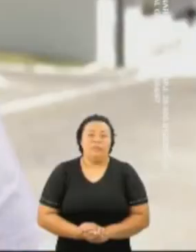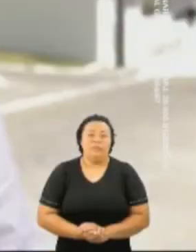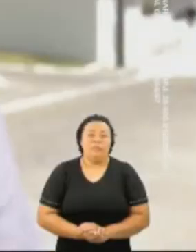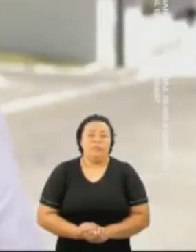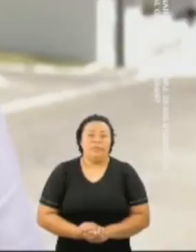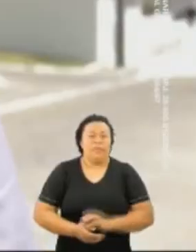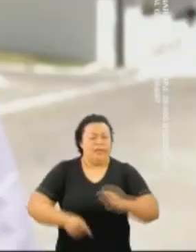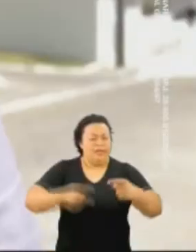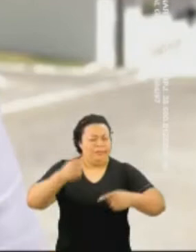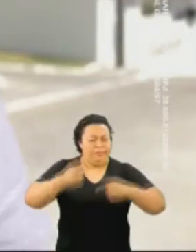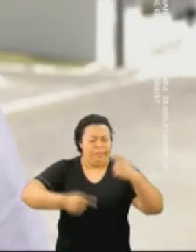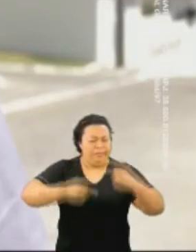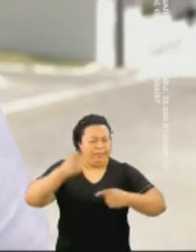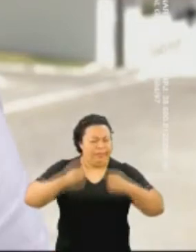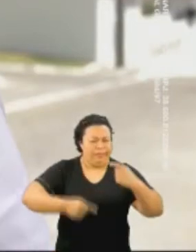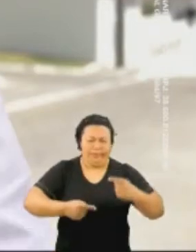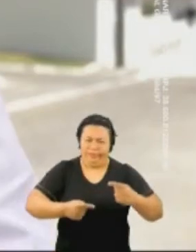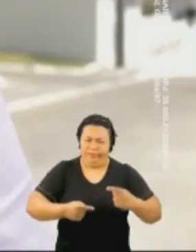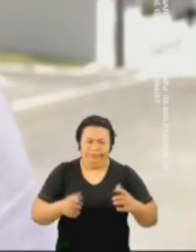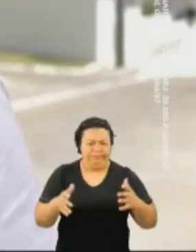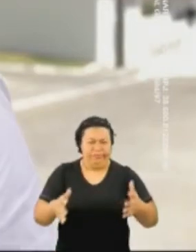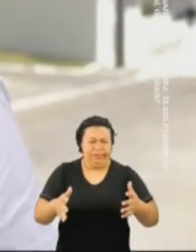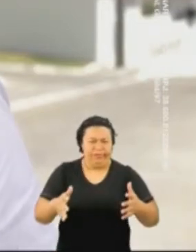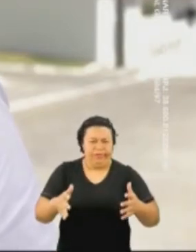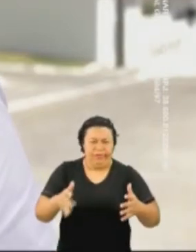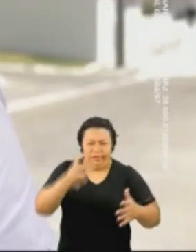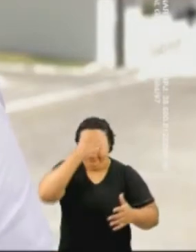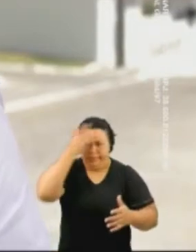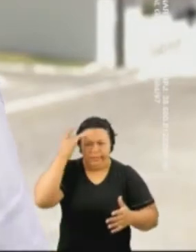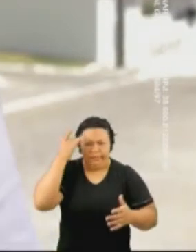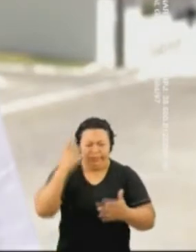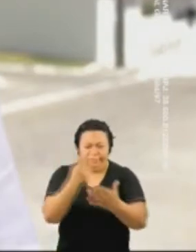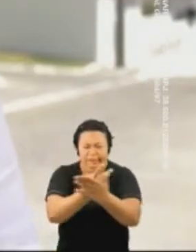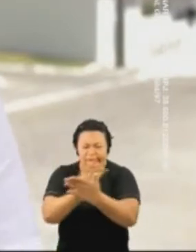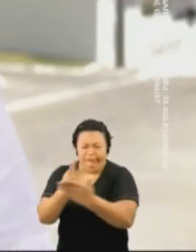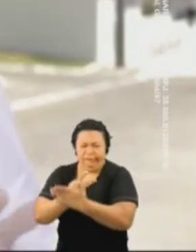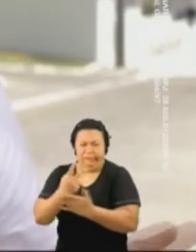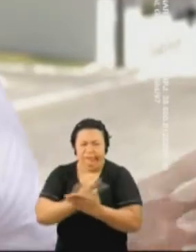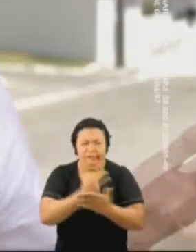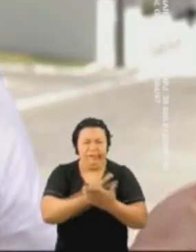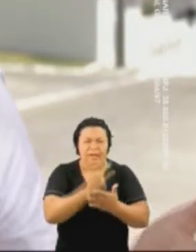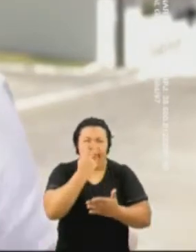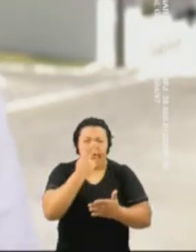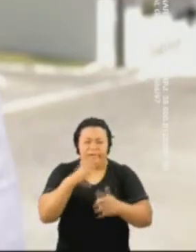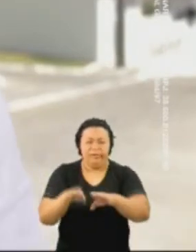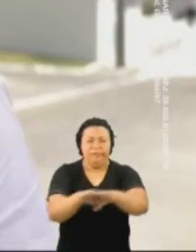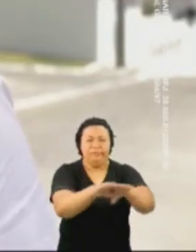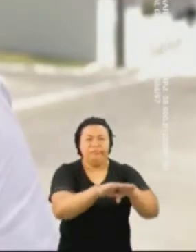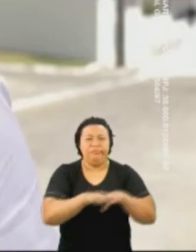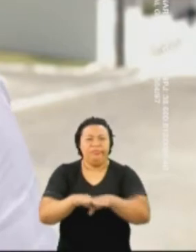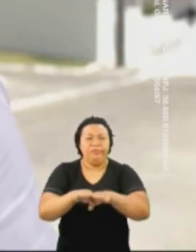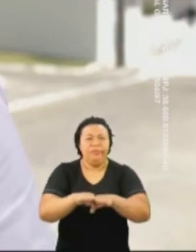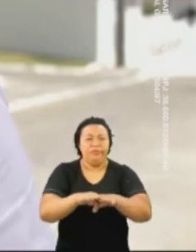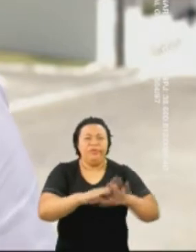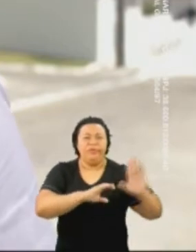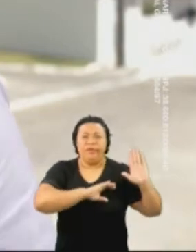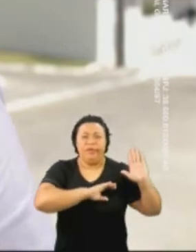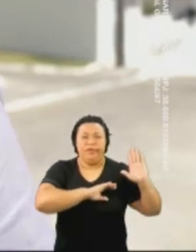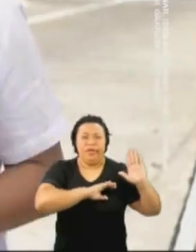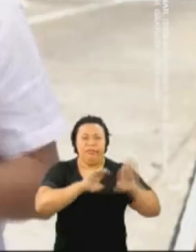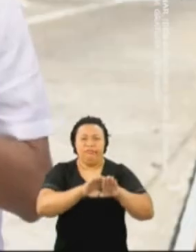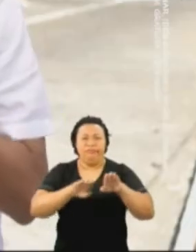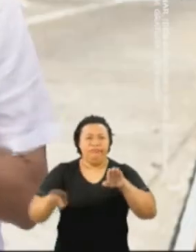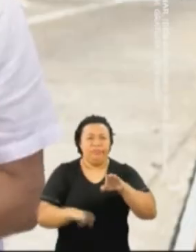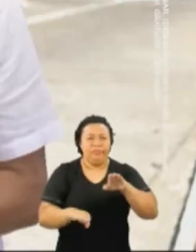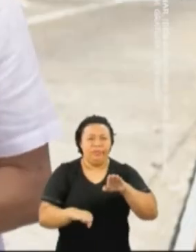A política está tão desacreditada pelos escândalos de corrupção, que a tendência é nivelar todos os candidatos por baixo. Mas não é